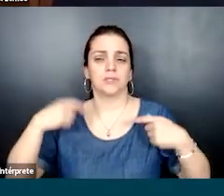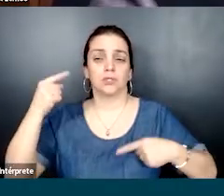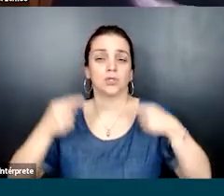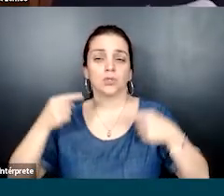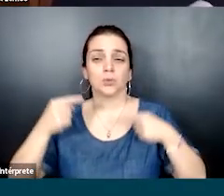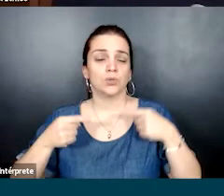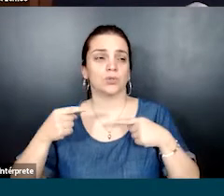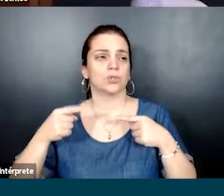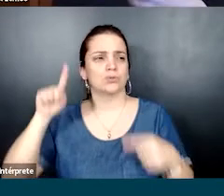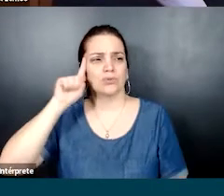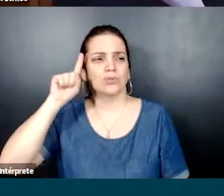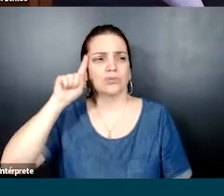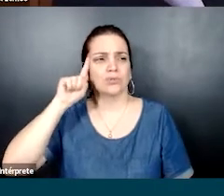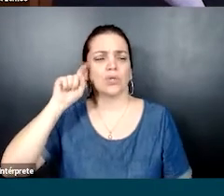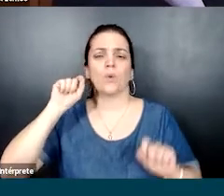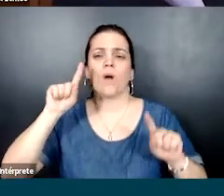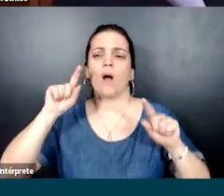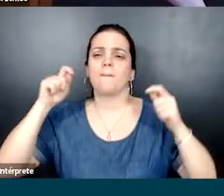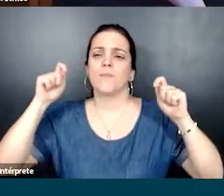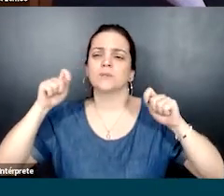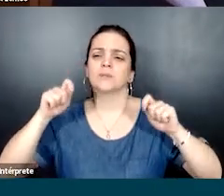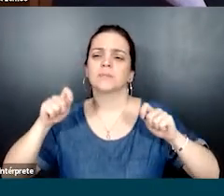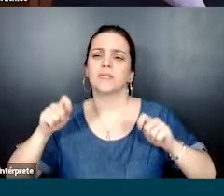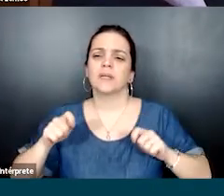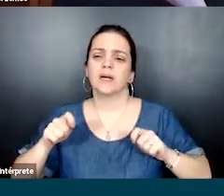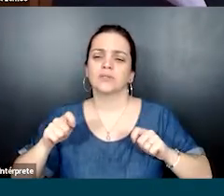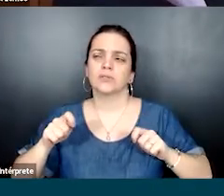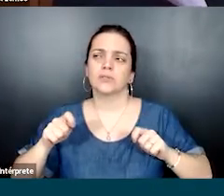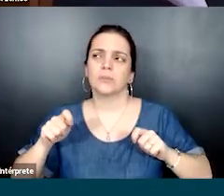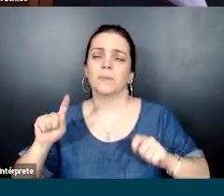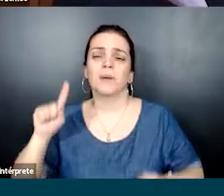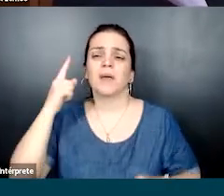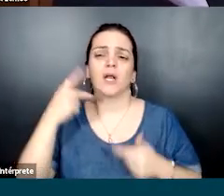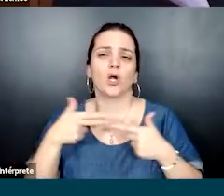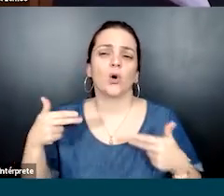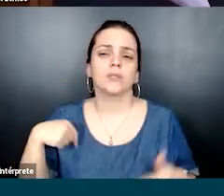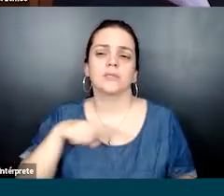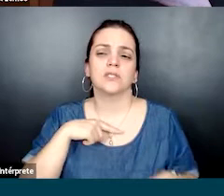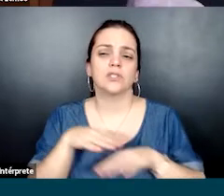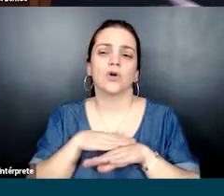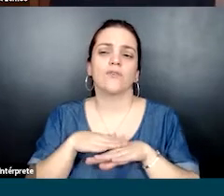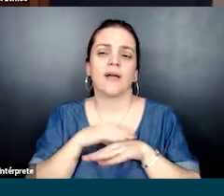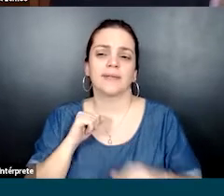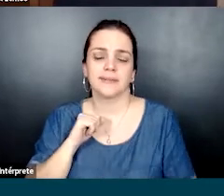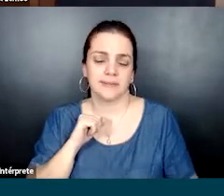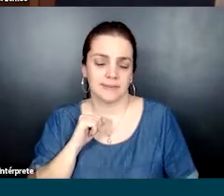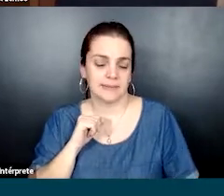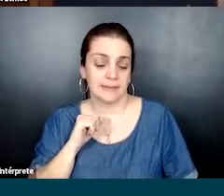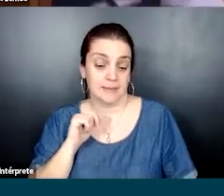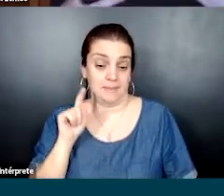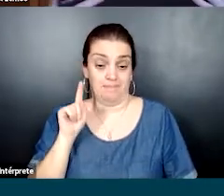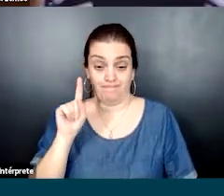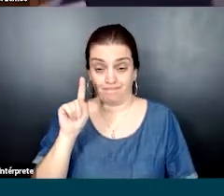discutir todas as nossas possibilidades no dia a dia, assim, o que vem primeiro nas nossas discussões? O problema que a gente precisa